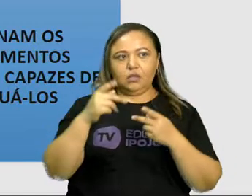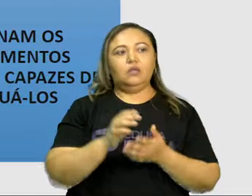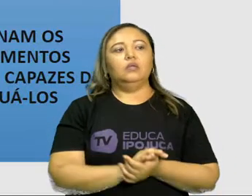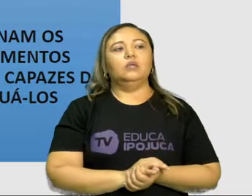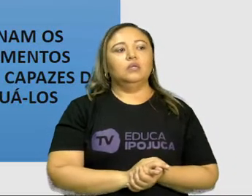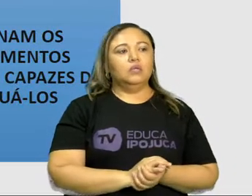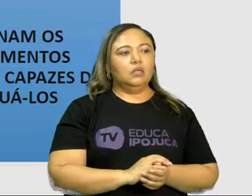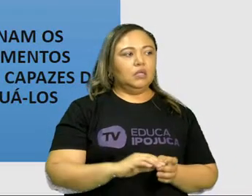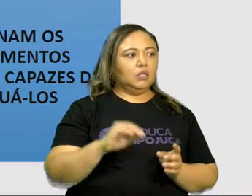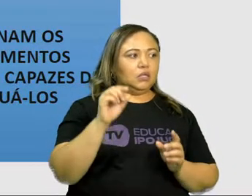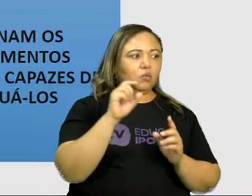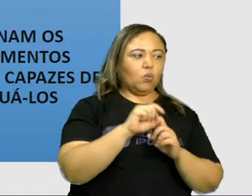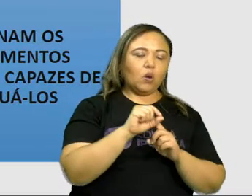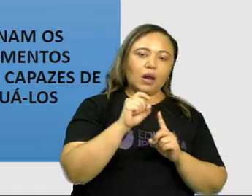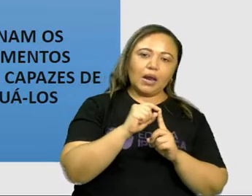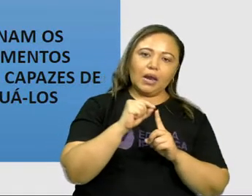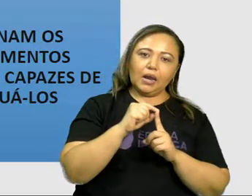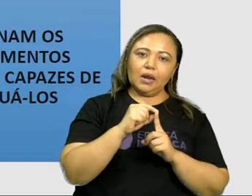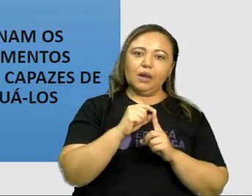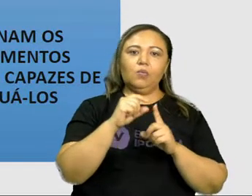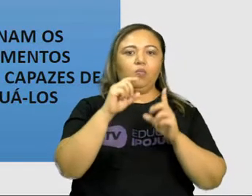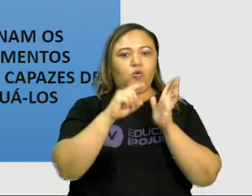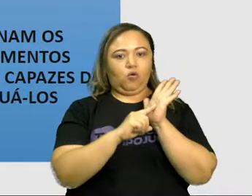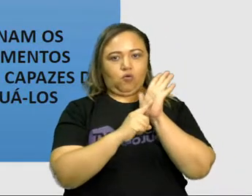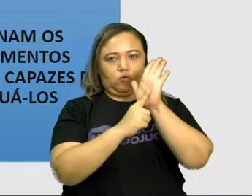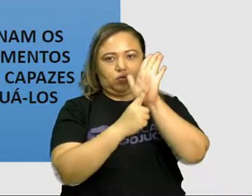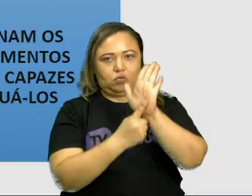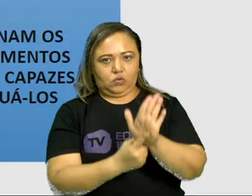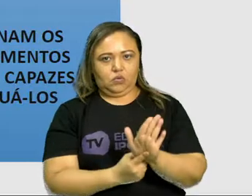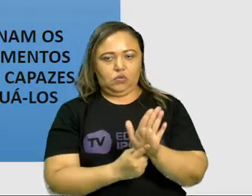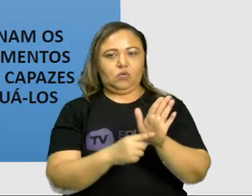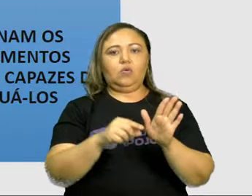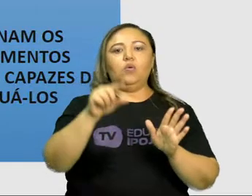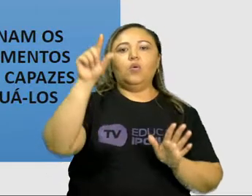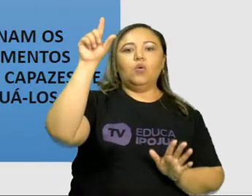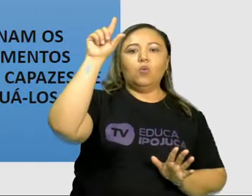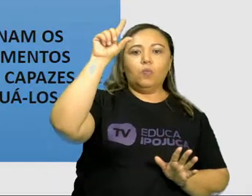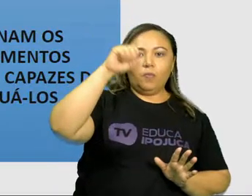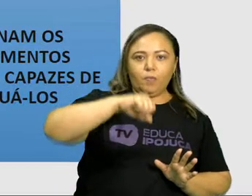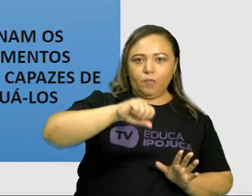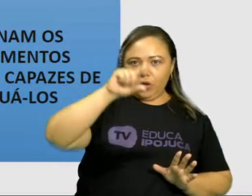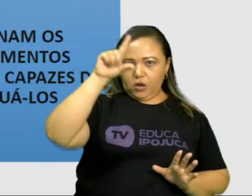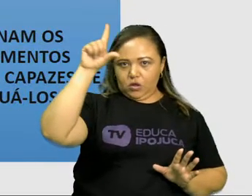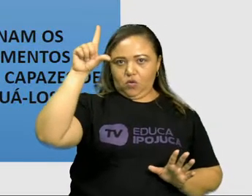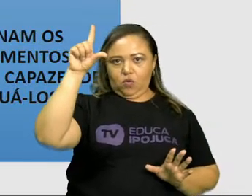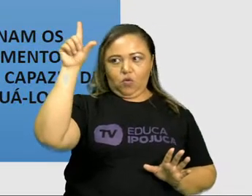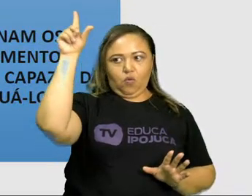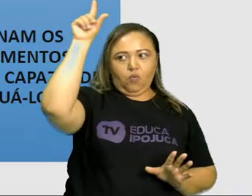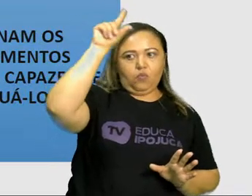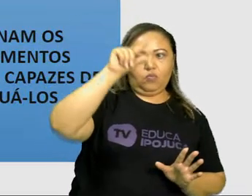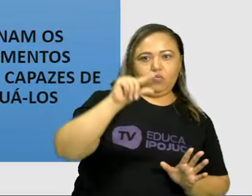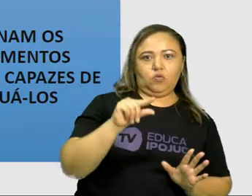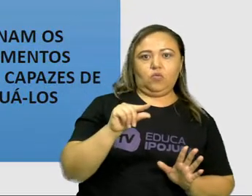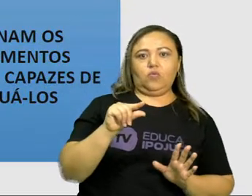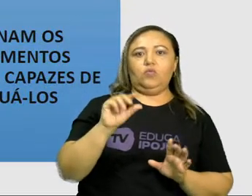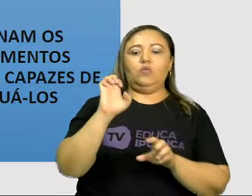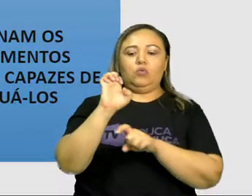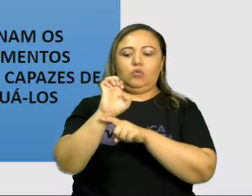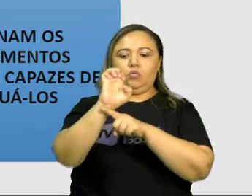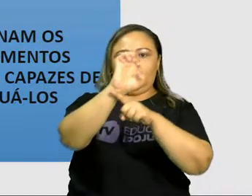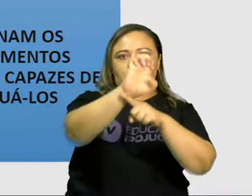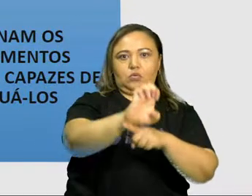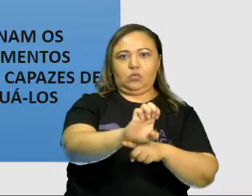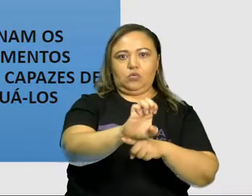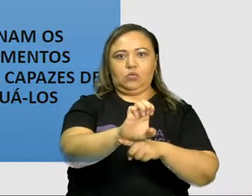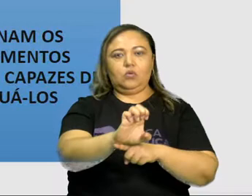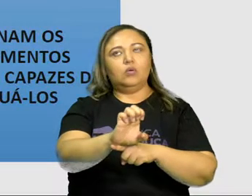esses modalizadores. Mostram maior ou menor grau de engajamento do emissor em relação ao